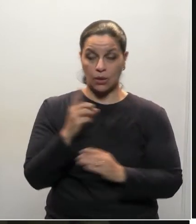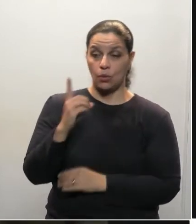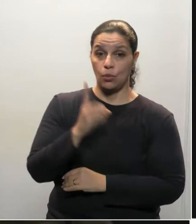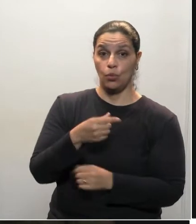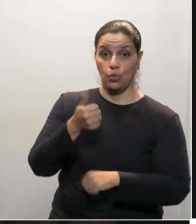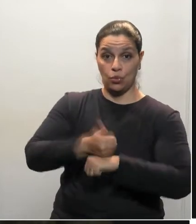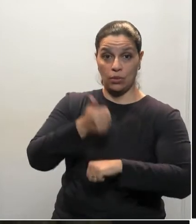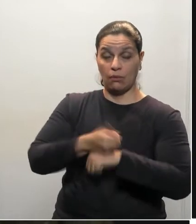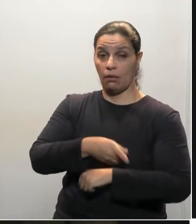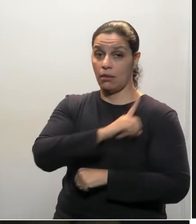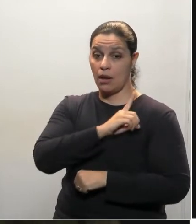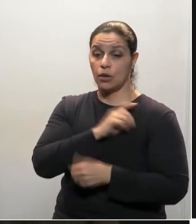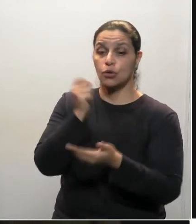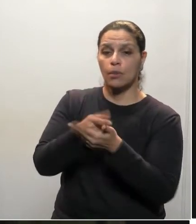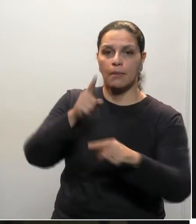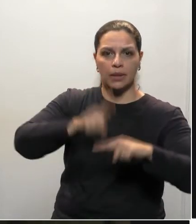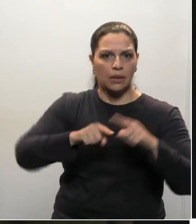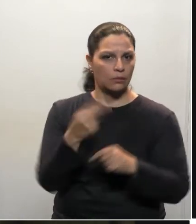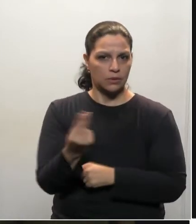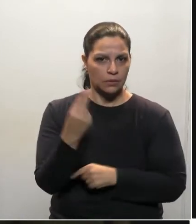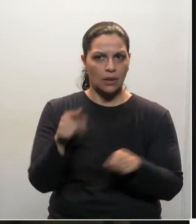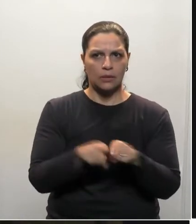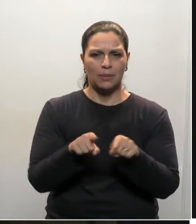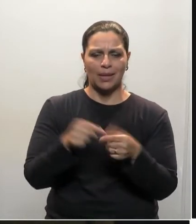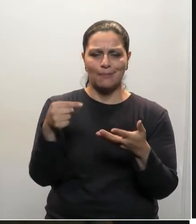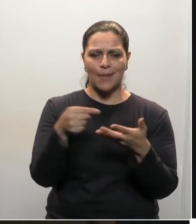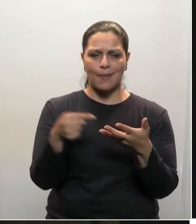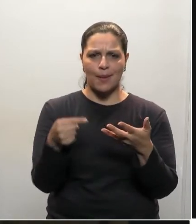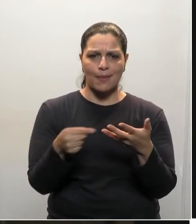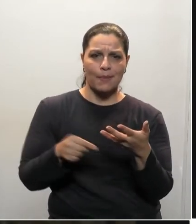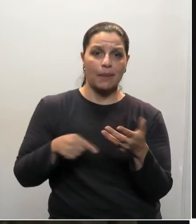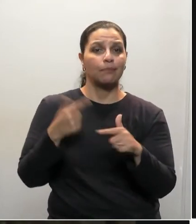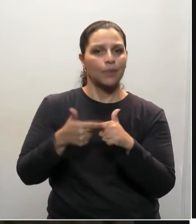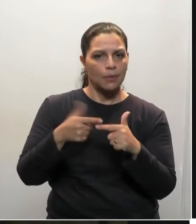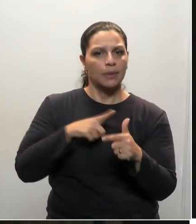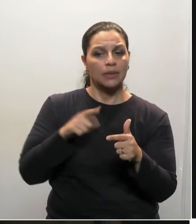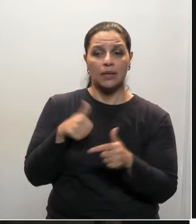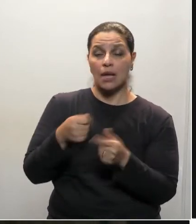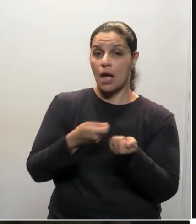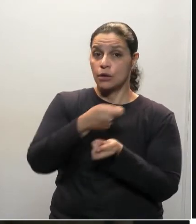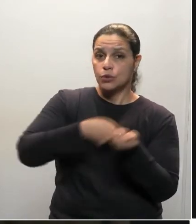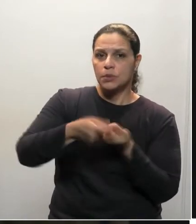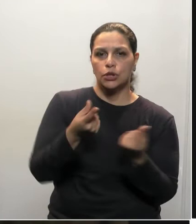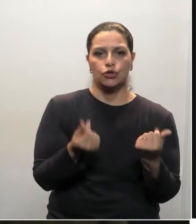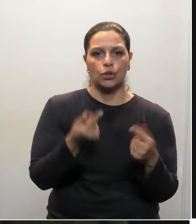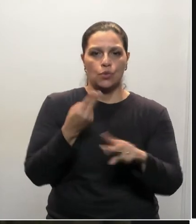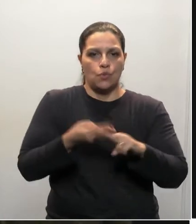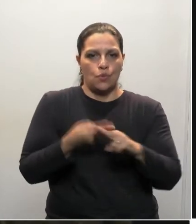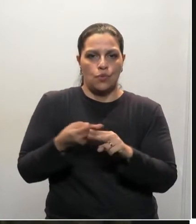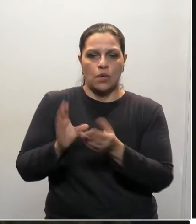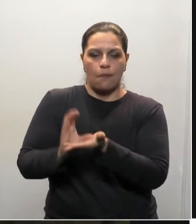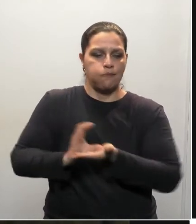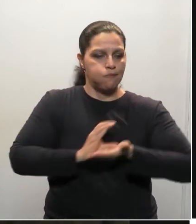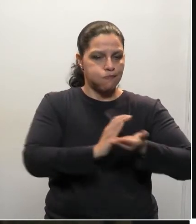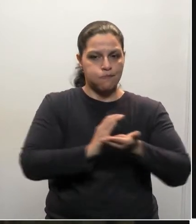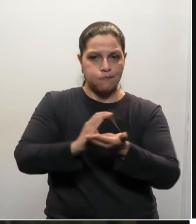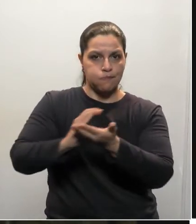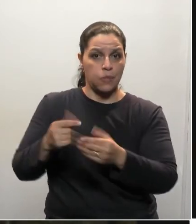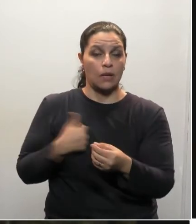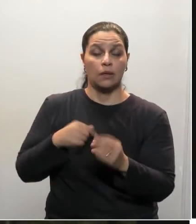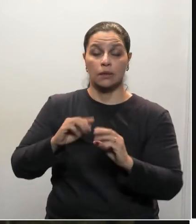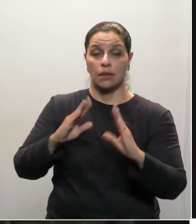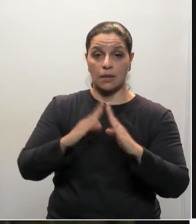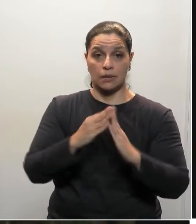comprar material. Uma série de fatos que ele tem lá, que ele administra com essa verba, que é